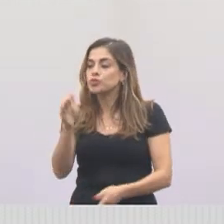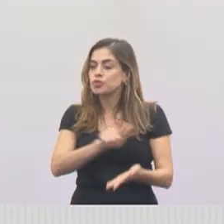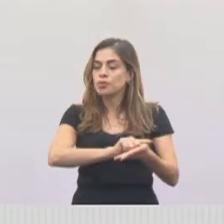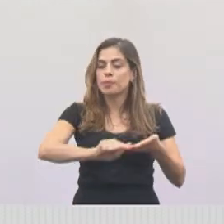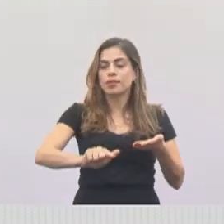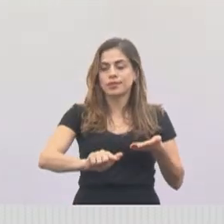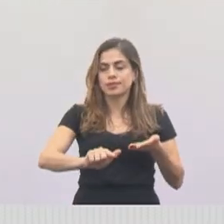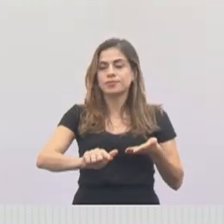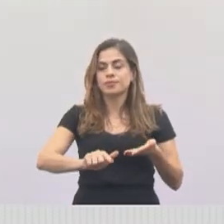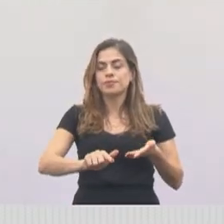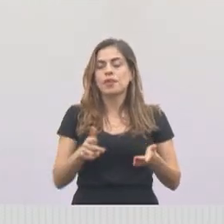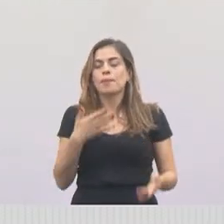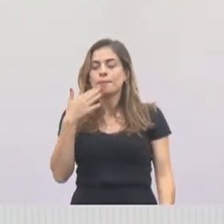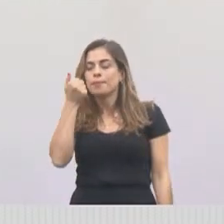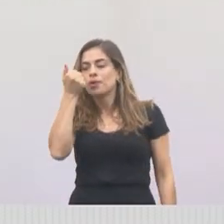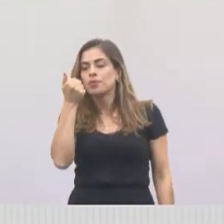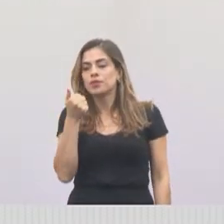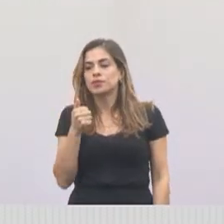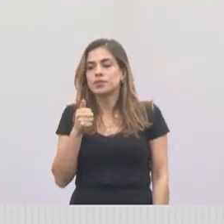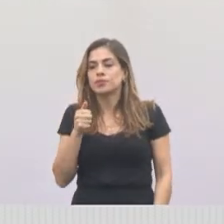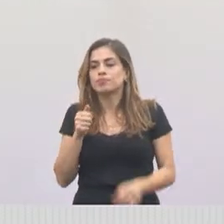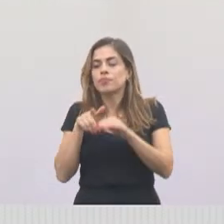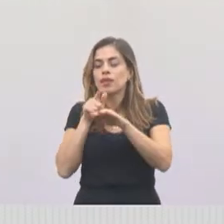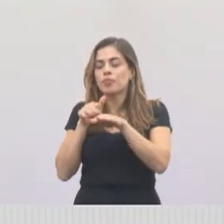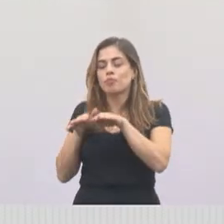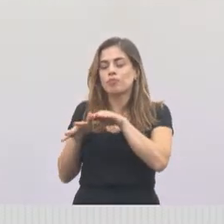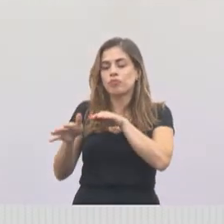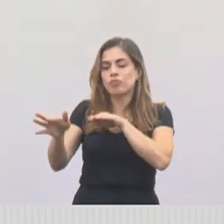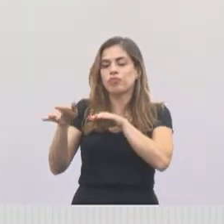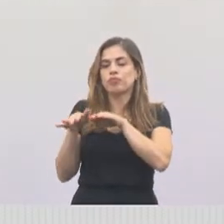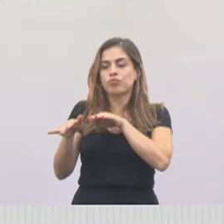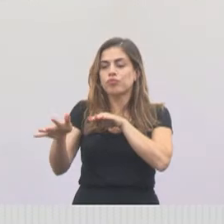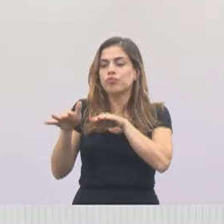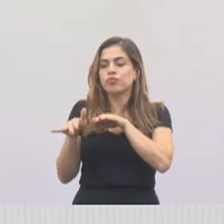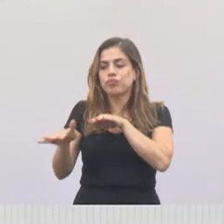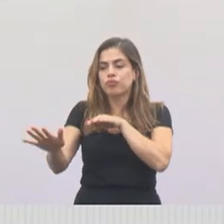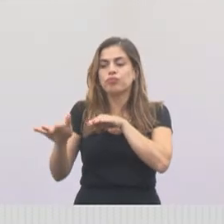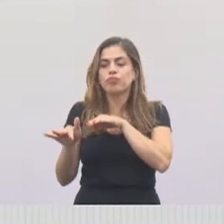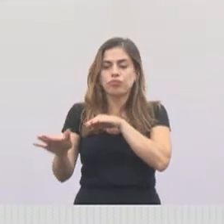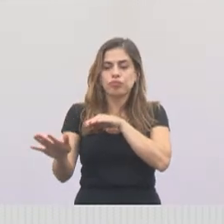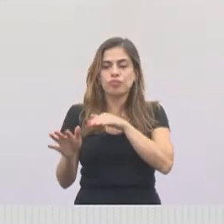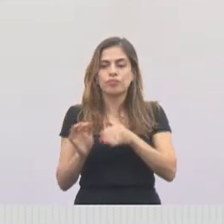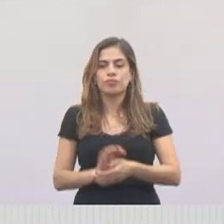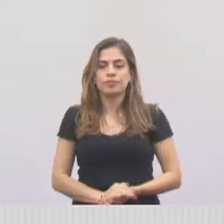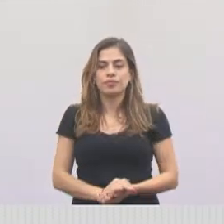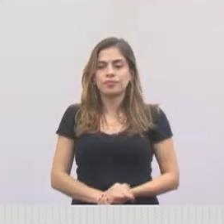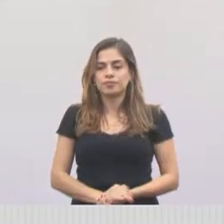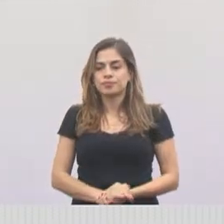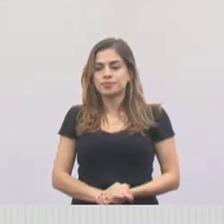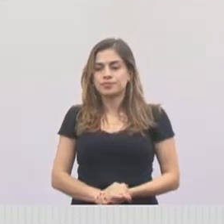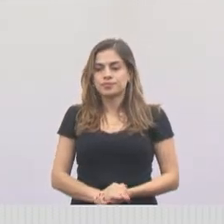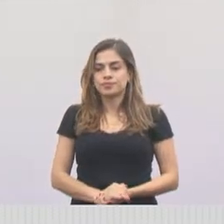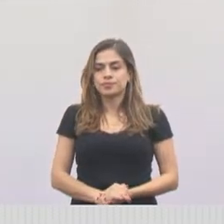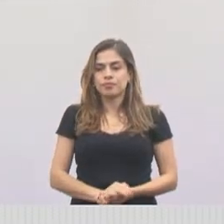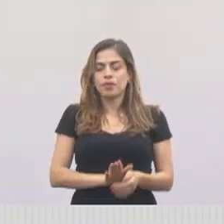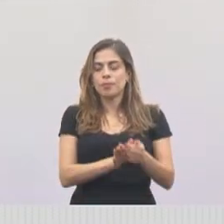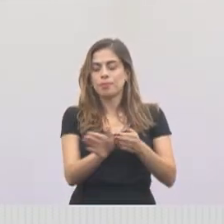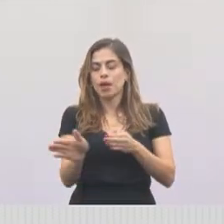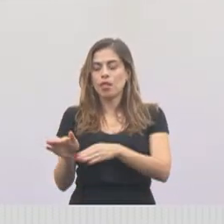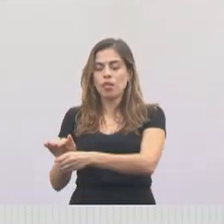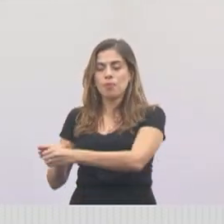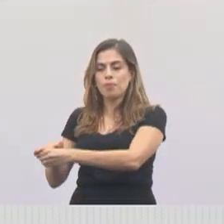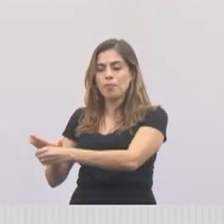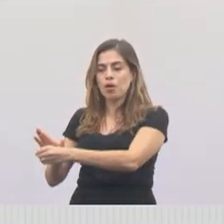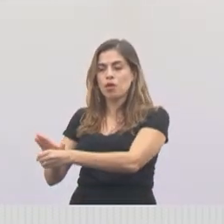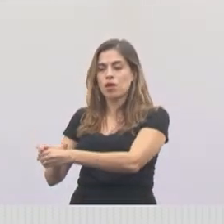limpeza e melhoria na fluidez da água ali, para que ela escorra dentro do bueiro, tá bom?